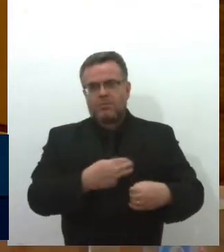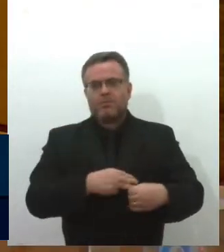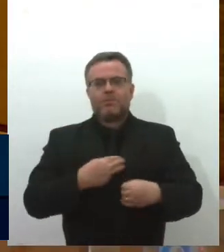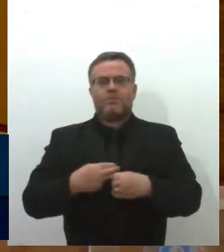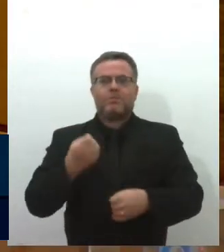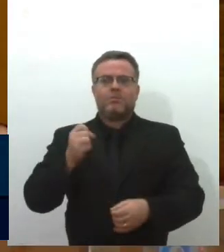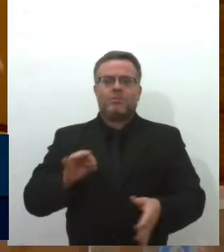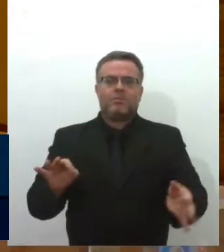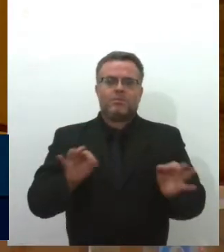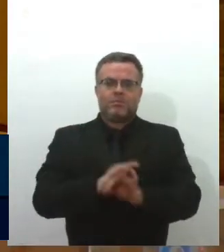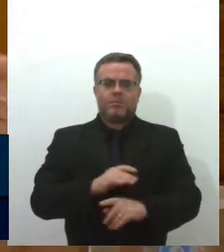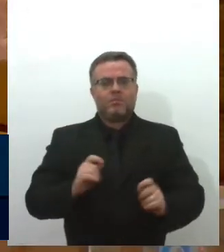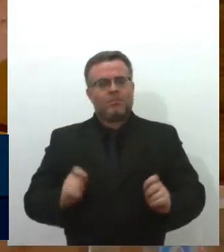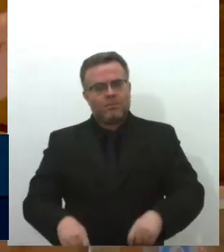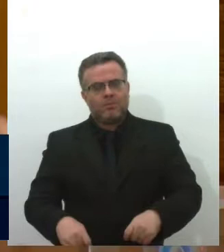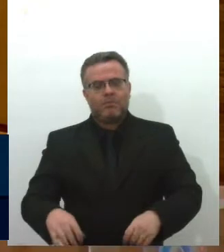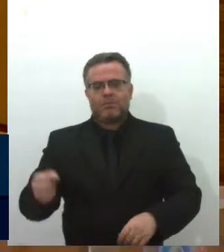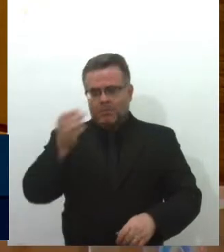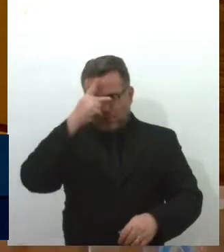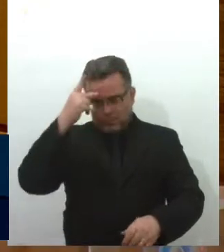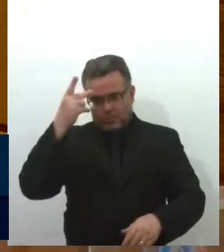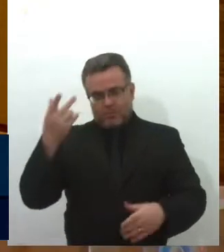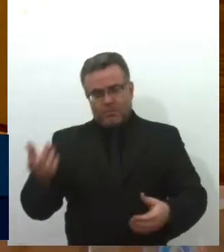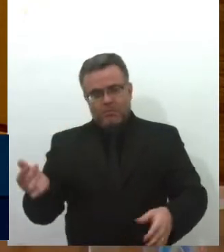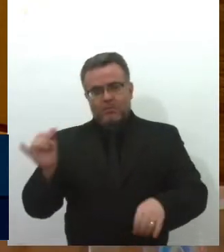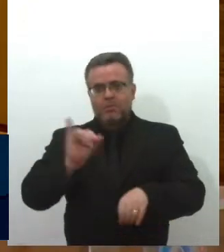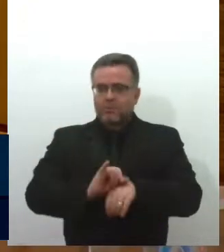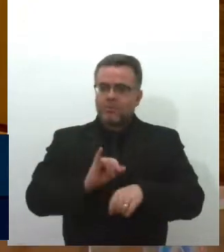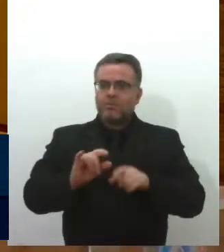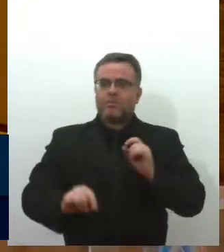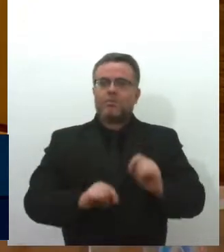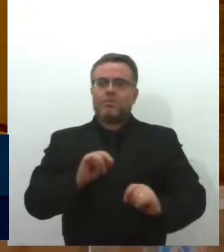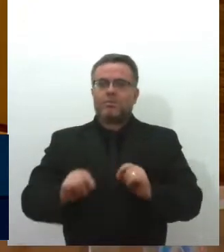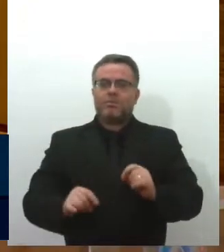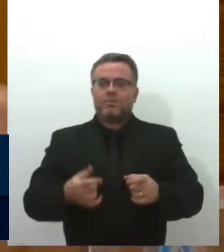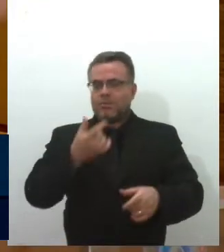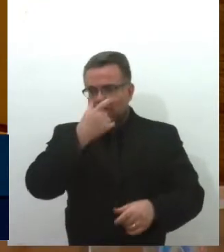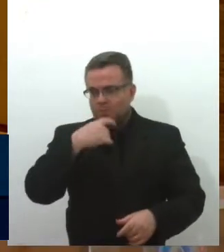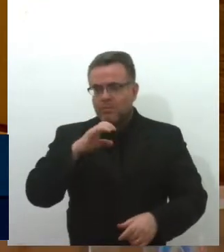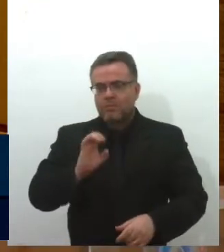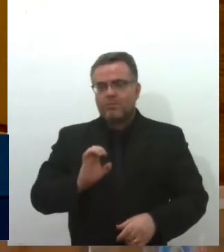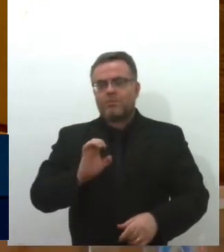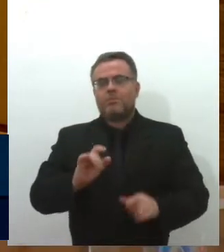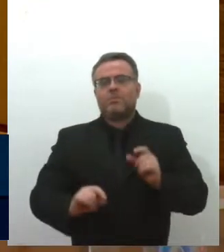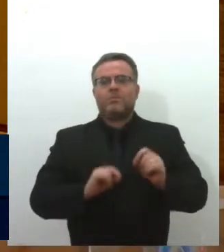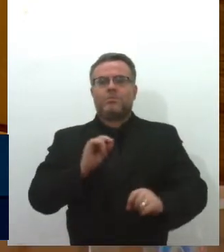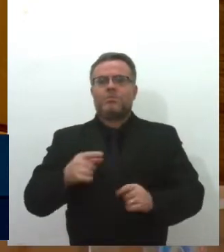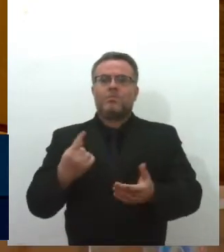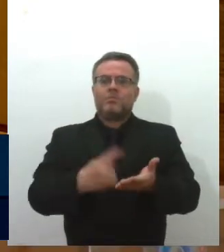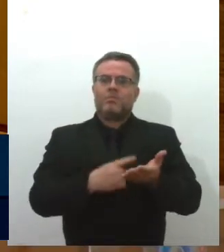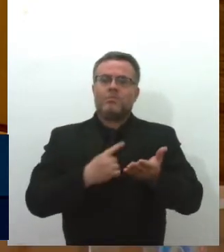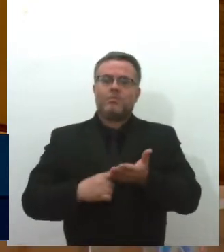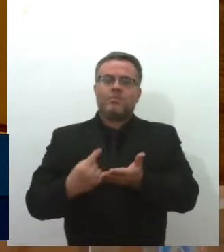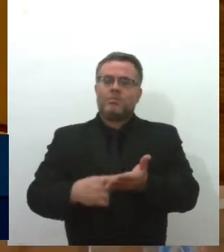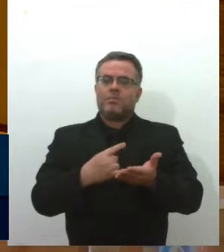Sergipe, ao prefeito da capital, Edivaldo Nogueira, que propicie